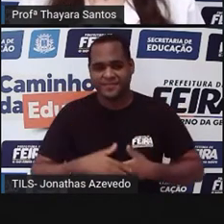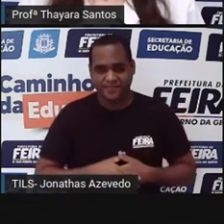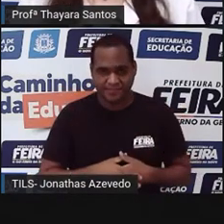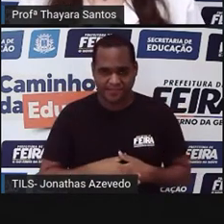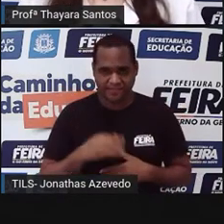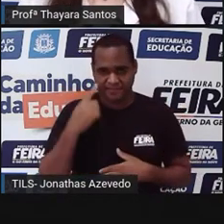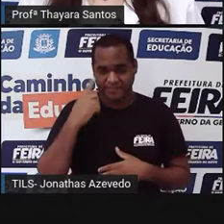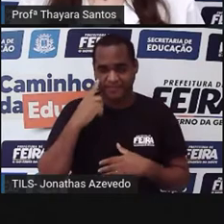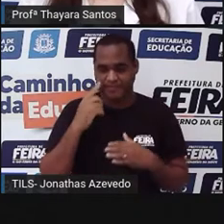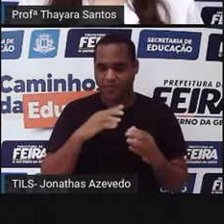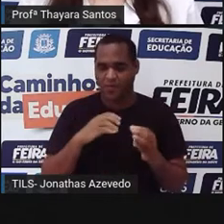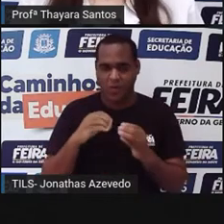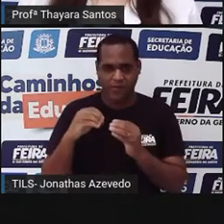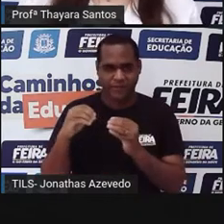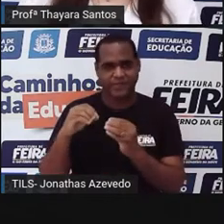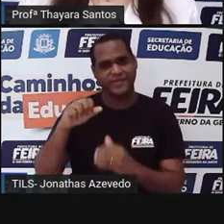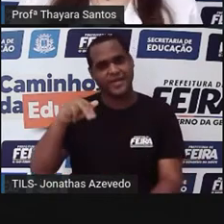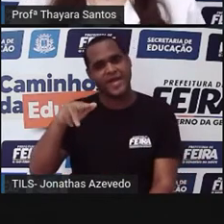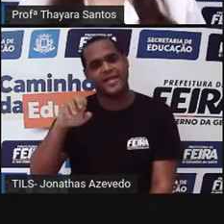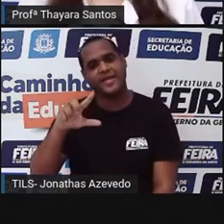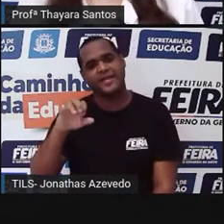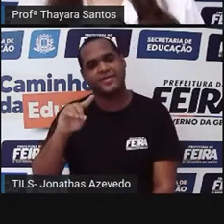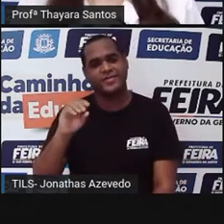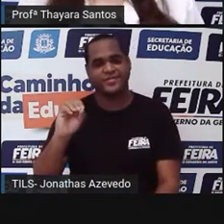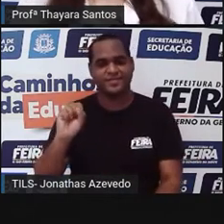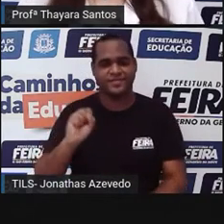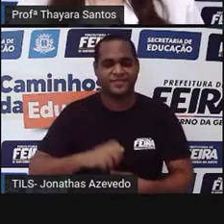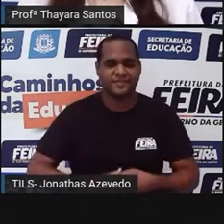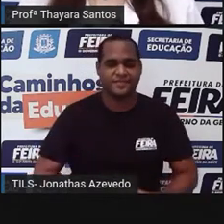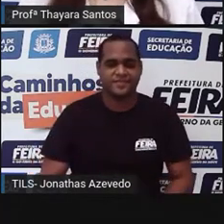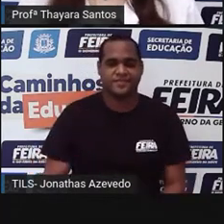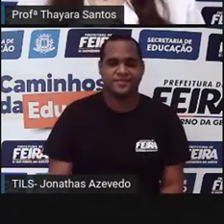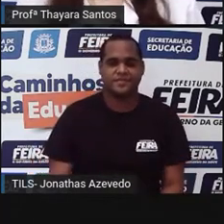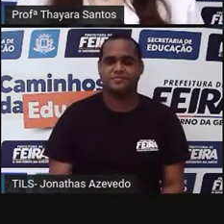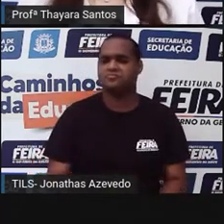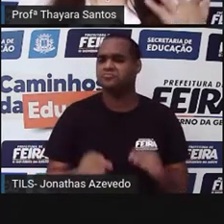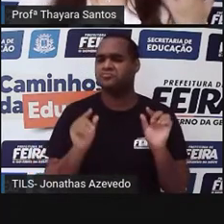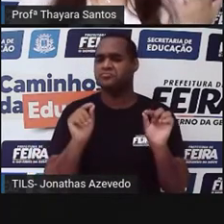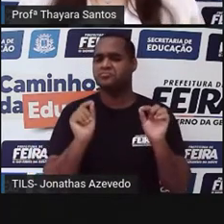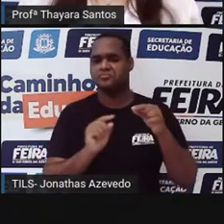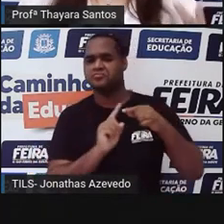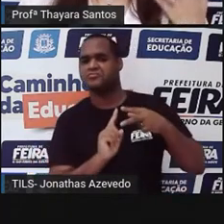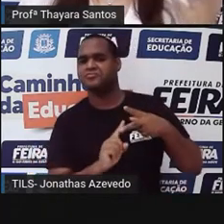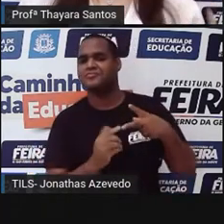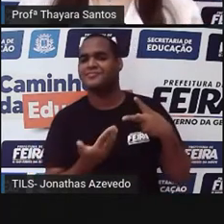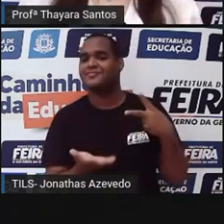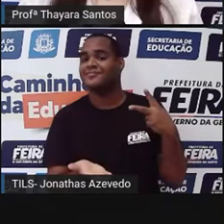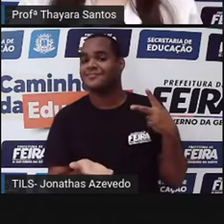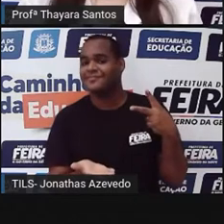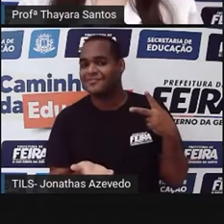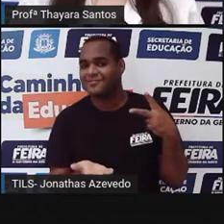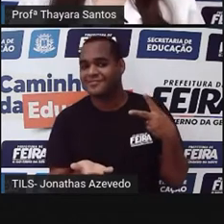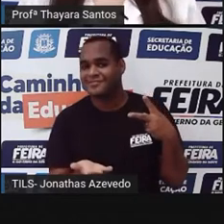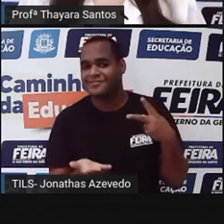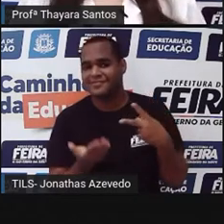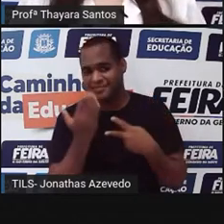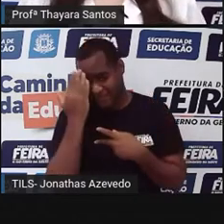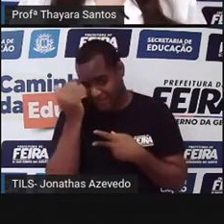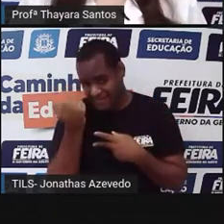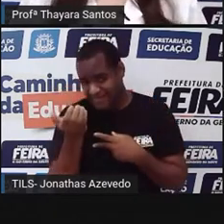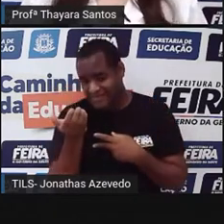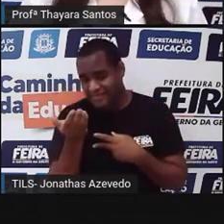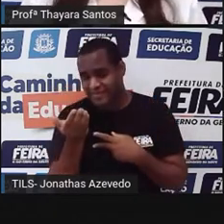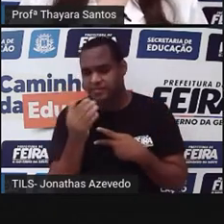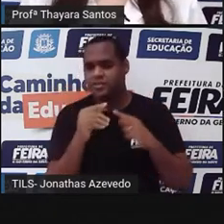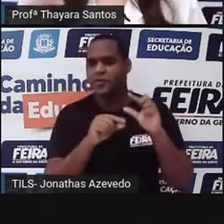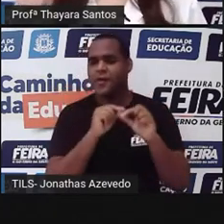Nossa aula de hoje vai ser sobre moluscos e anelídeos. E vocês sabem quem são esses moluscos e anelídeos?